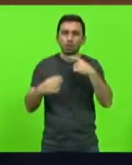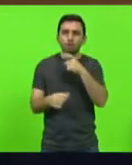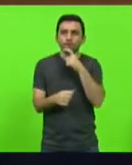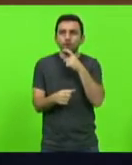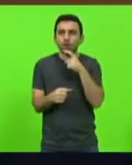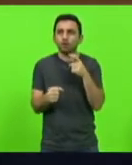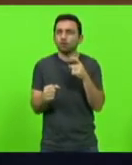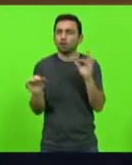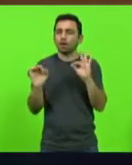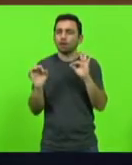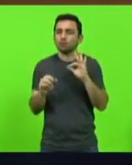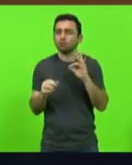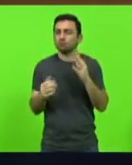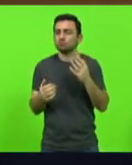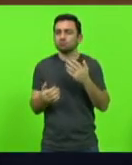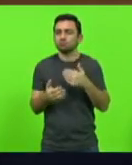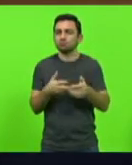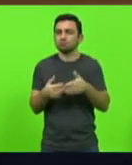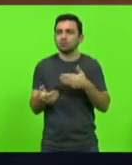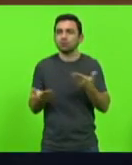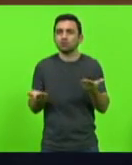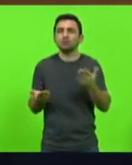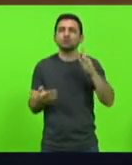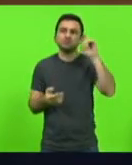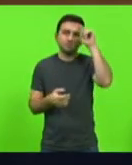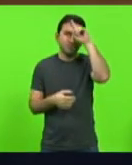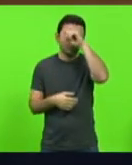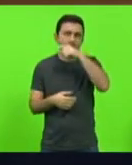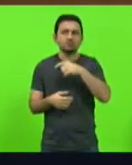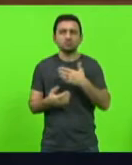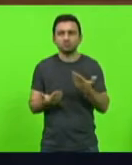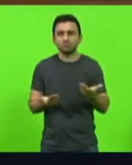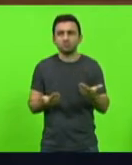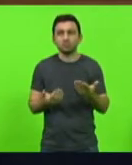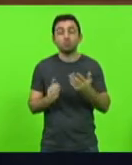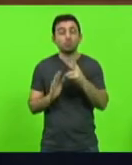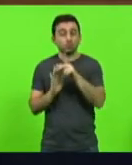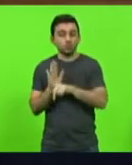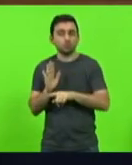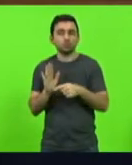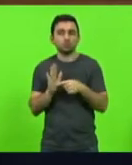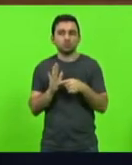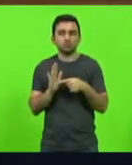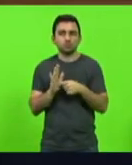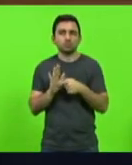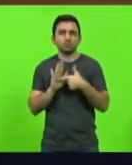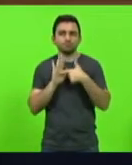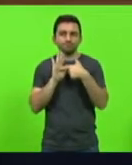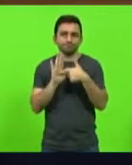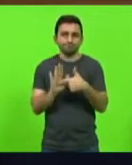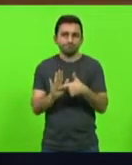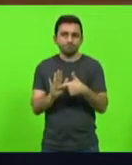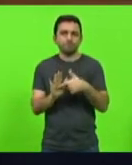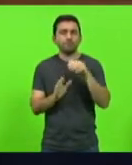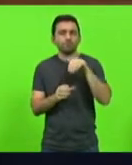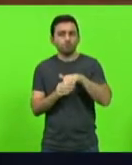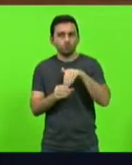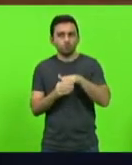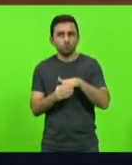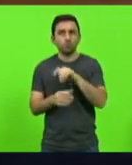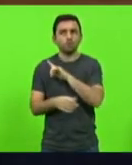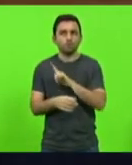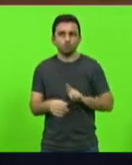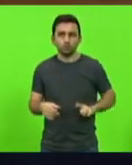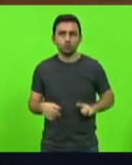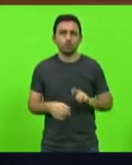nós entramos numa seara complicada. Por isso que o projeto foi apresentado, foi votado, o governador